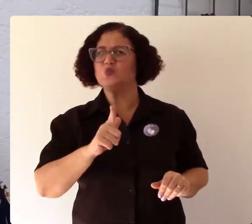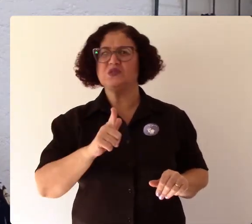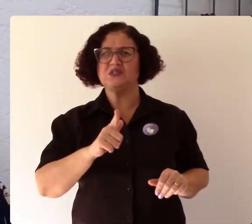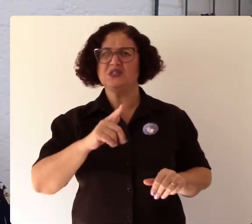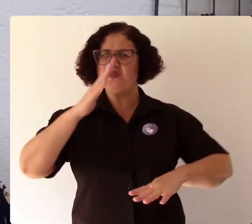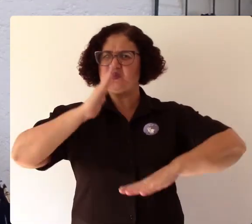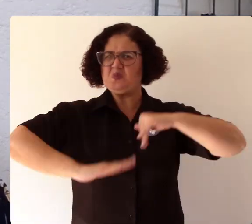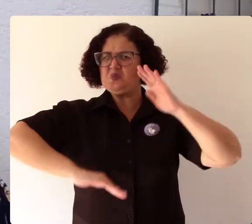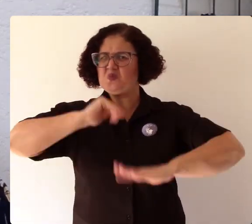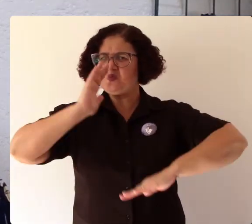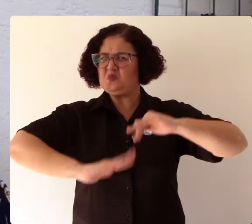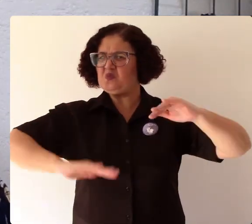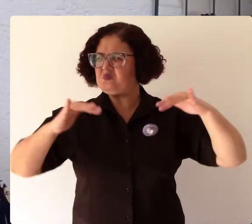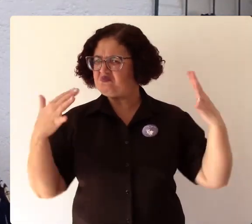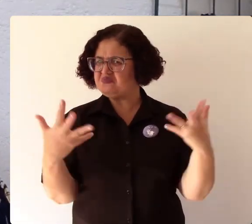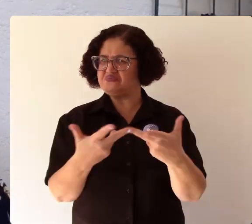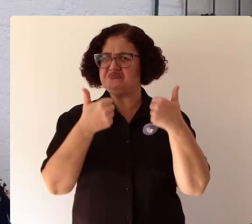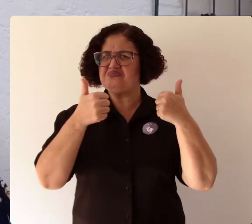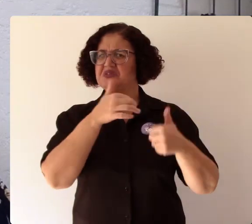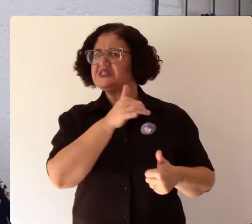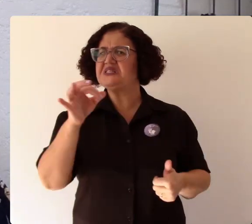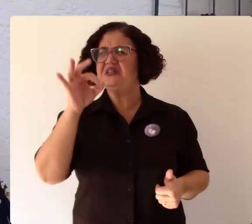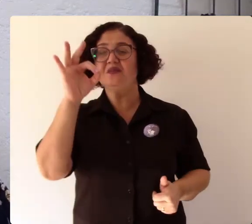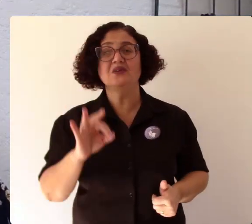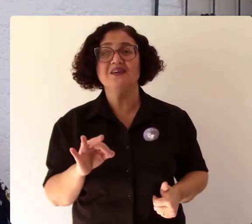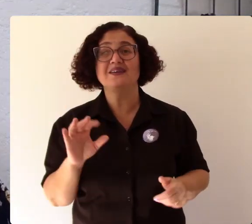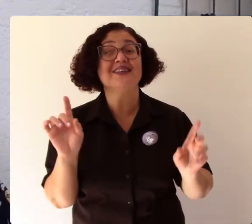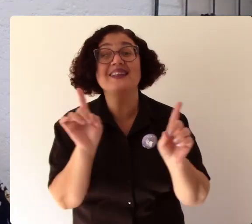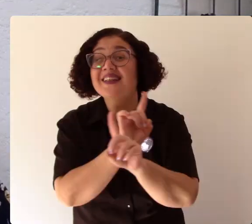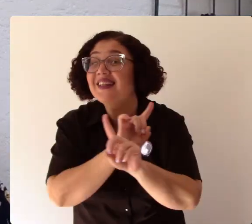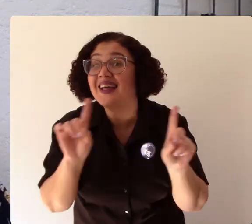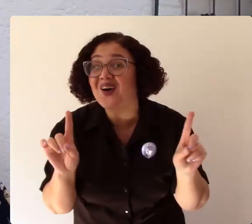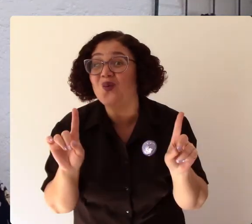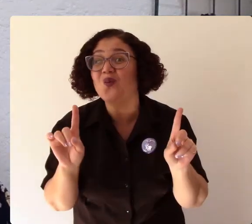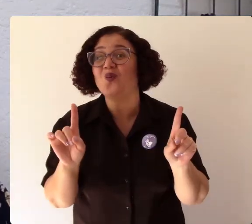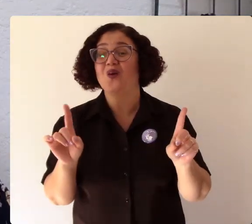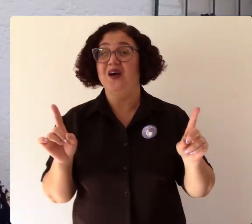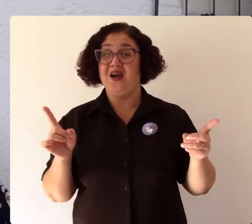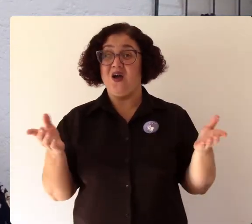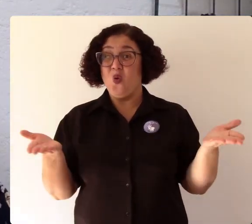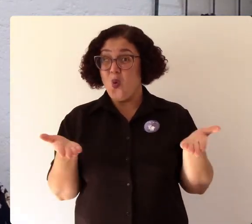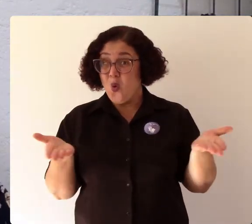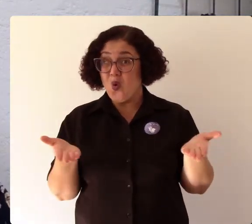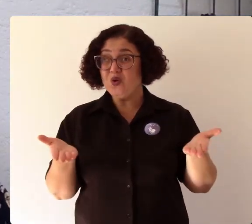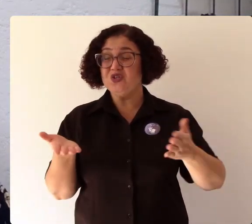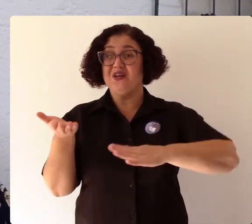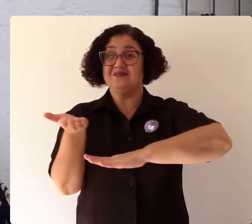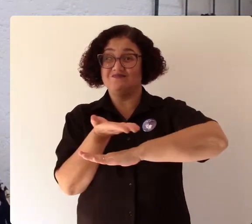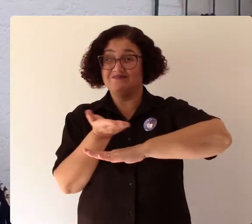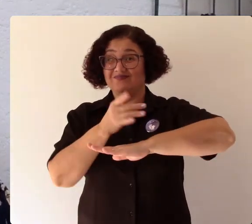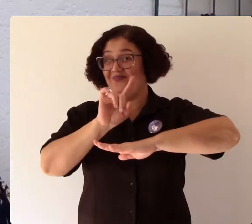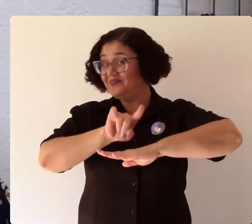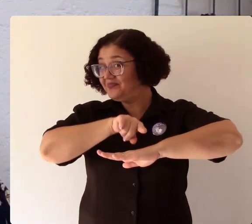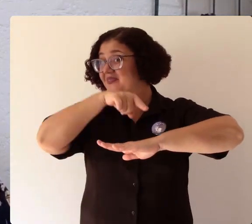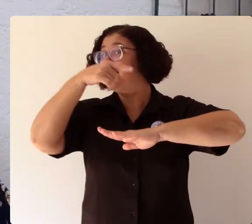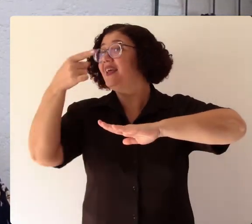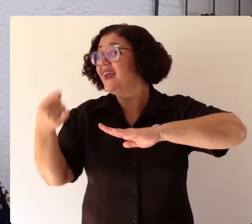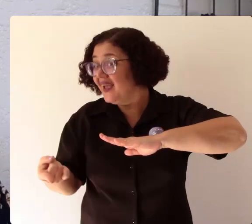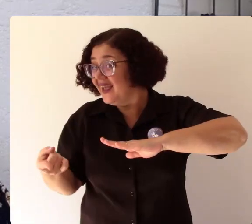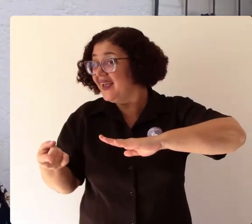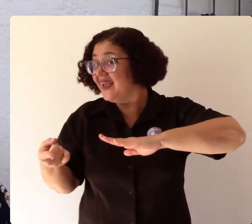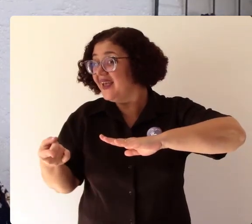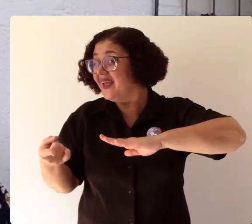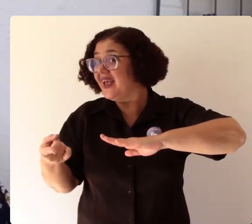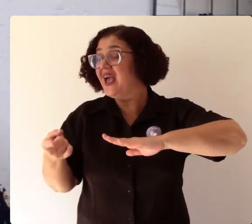perfeita de mim esses tempos atuais são tempos que colocam isso muito pra gente né você